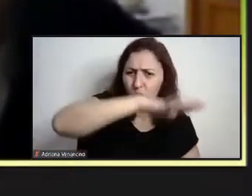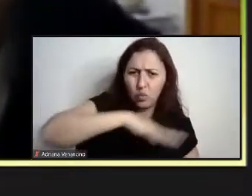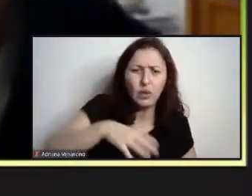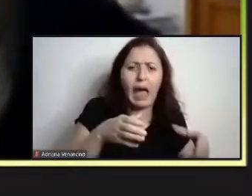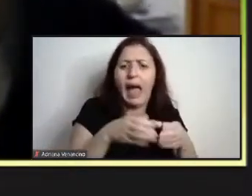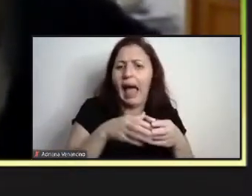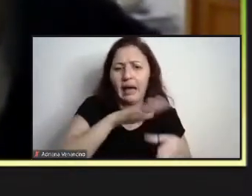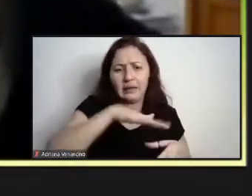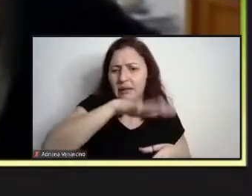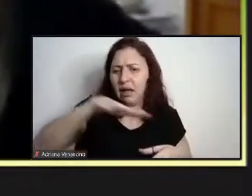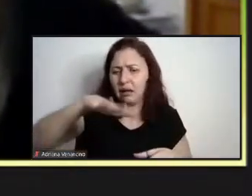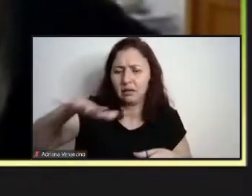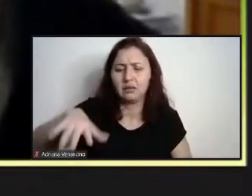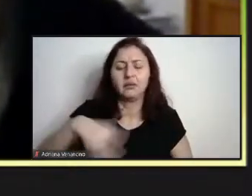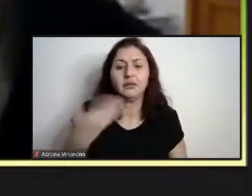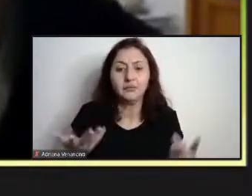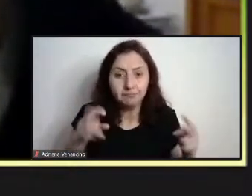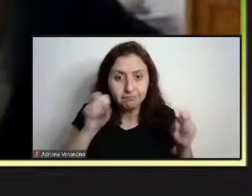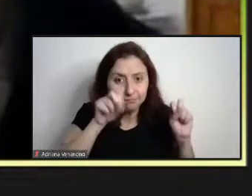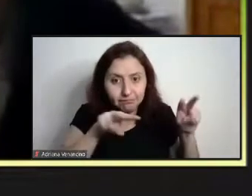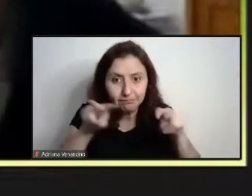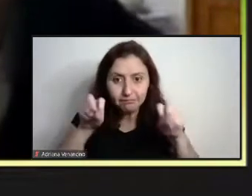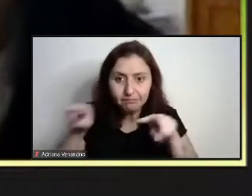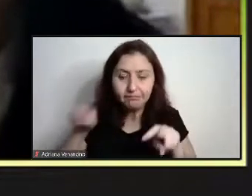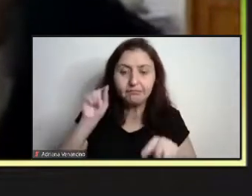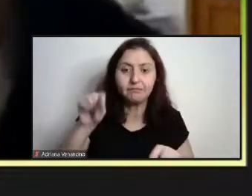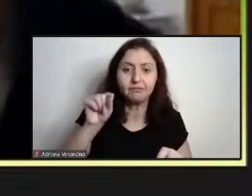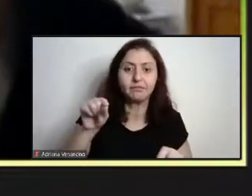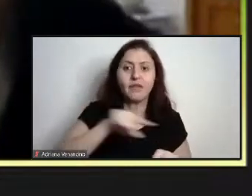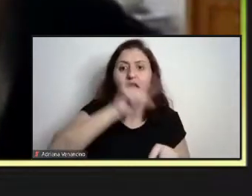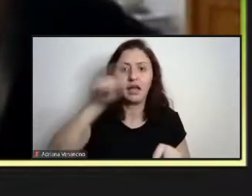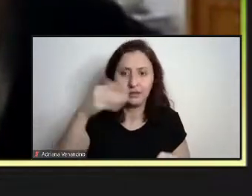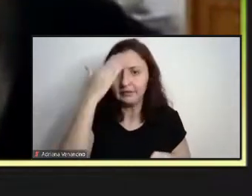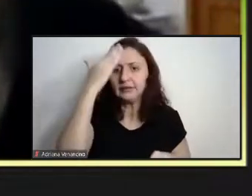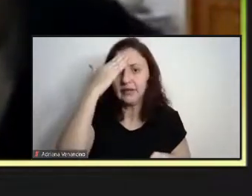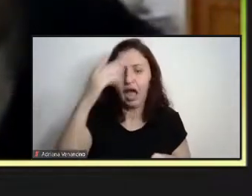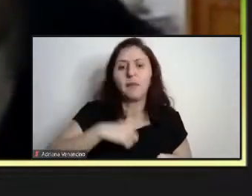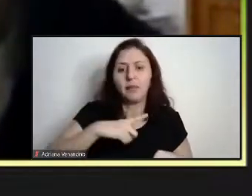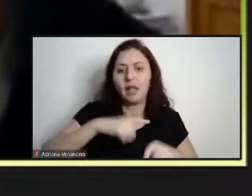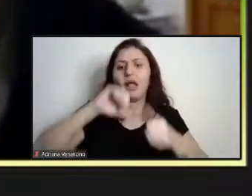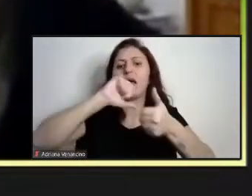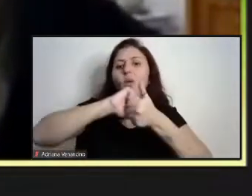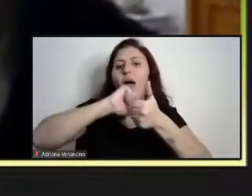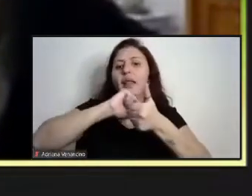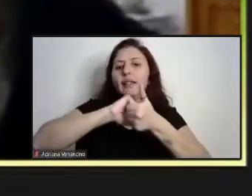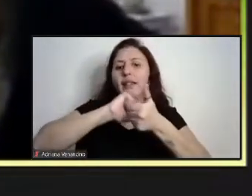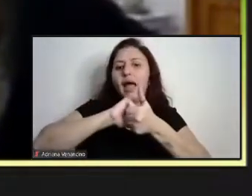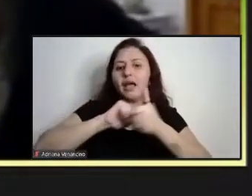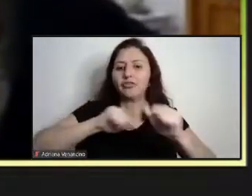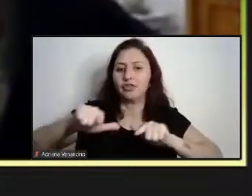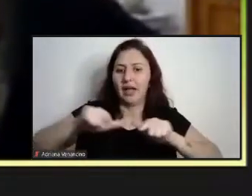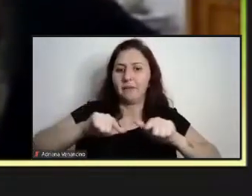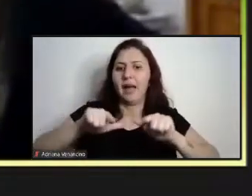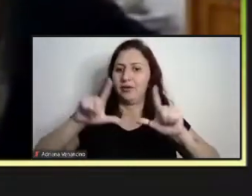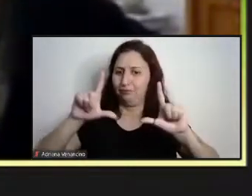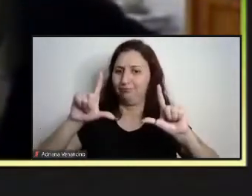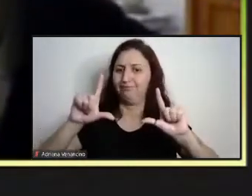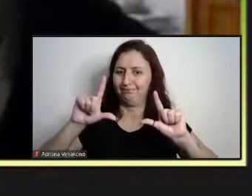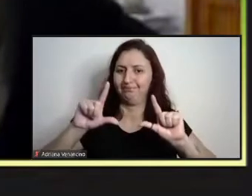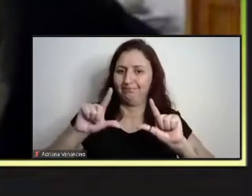uma perda, inclusive, do ponto de vista da qualidade do trabalho, a produção acadêmica